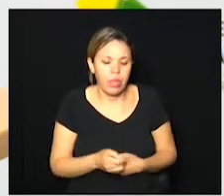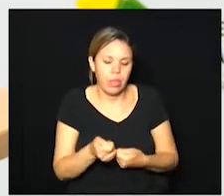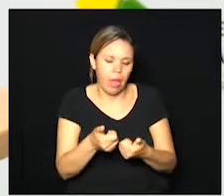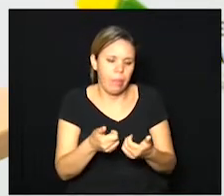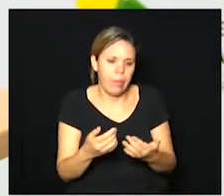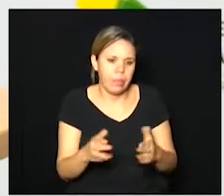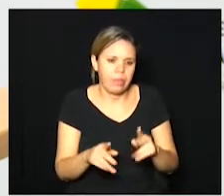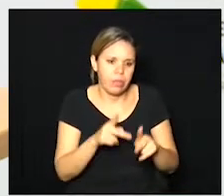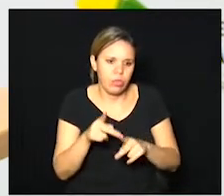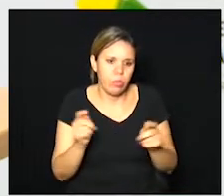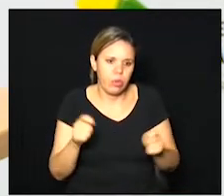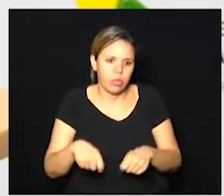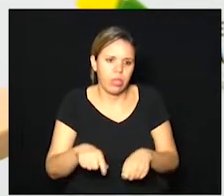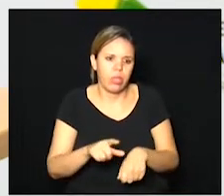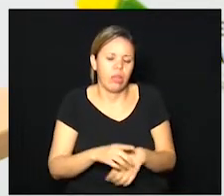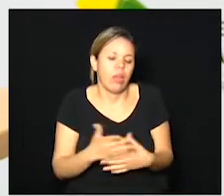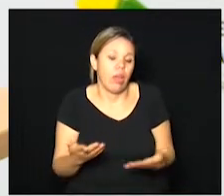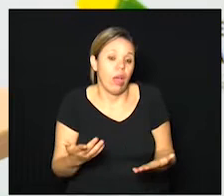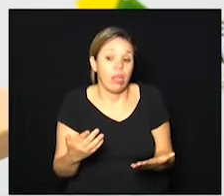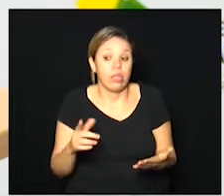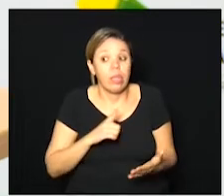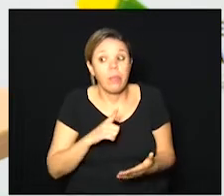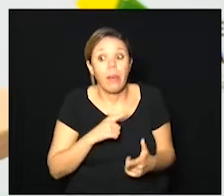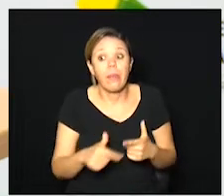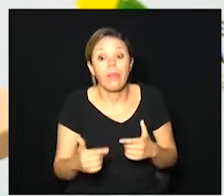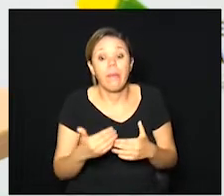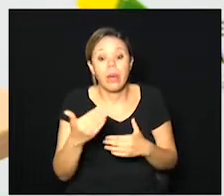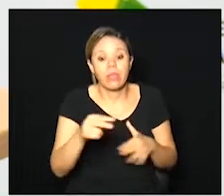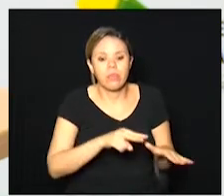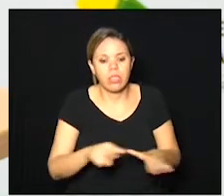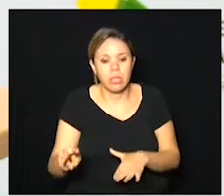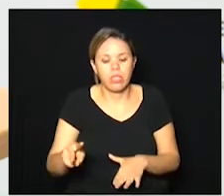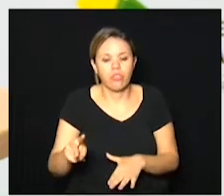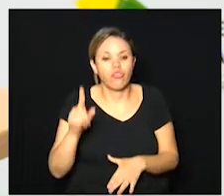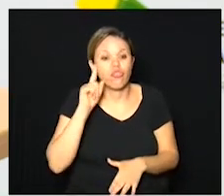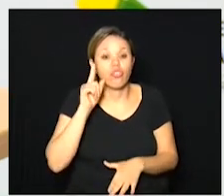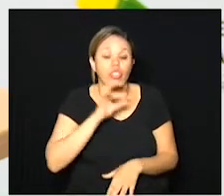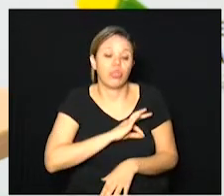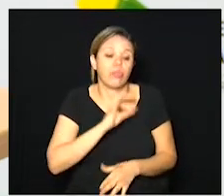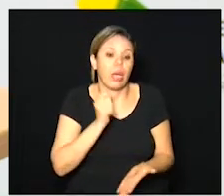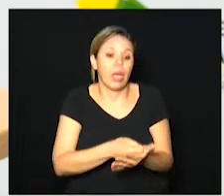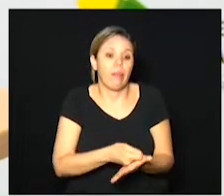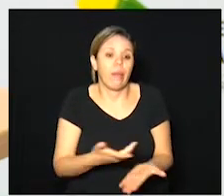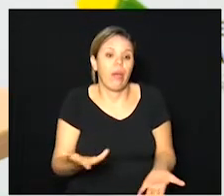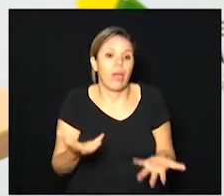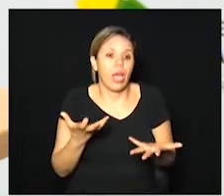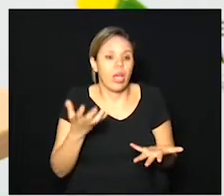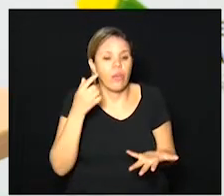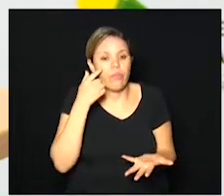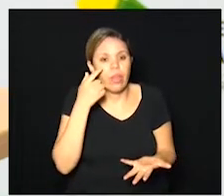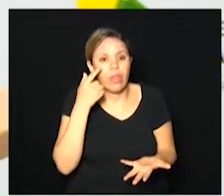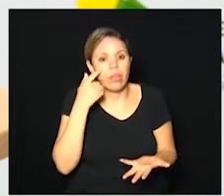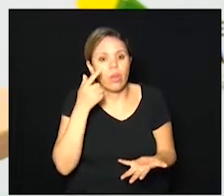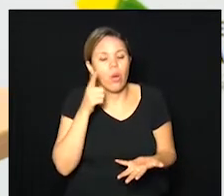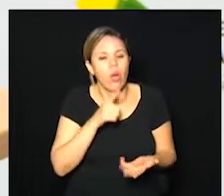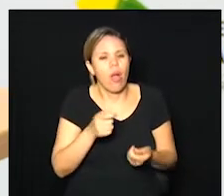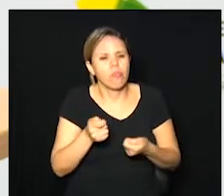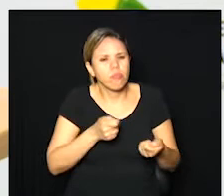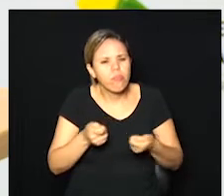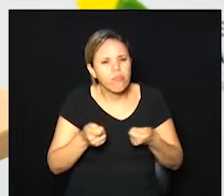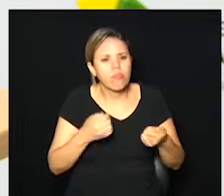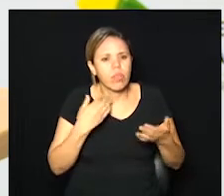poderem e nós temos um problema que semana que vem é semana de pagamento então eu quero ver se eu se eu consigo